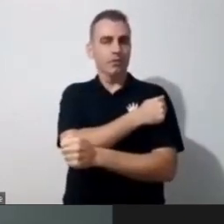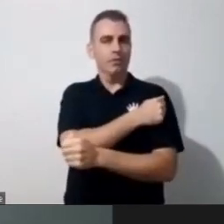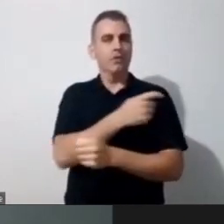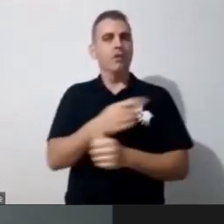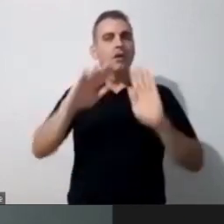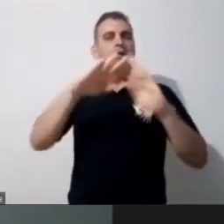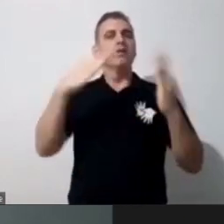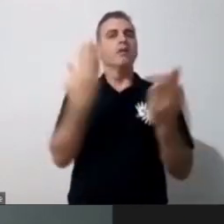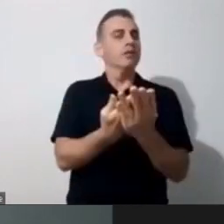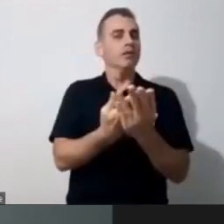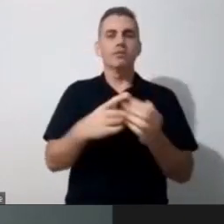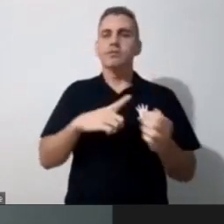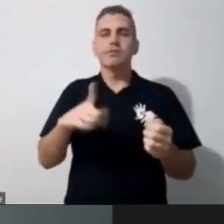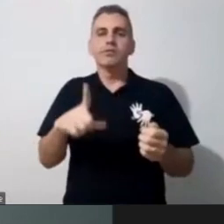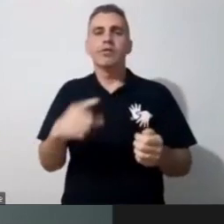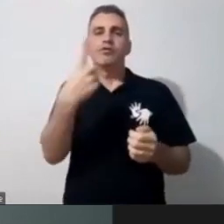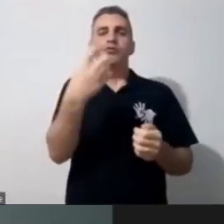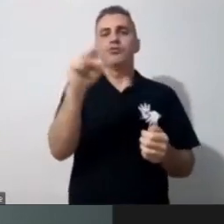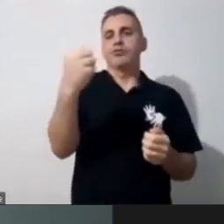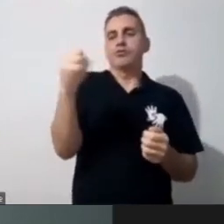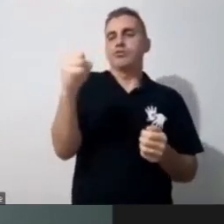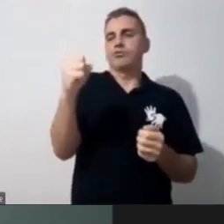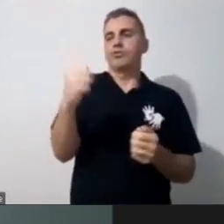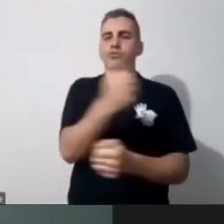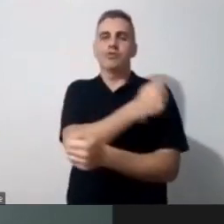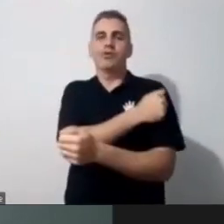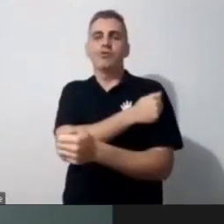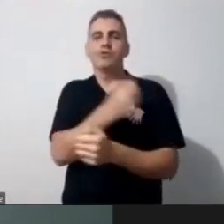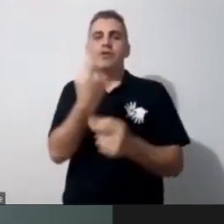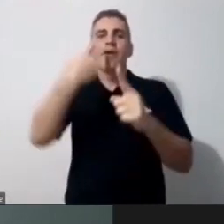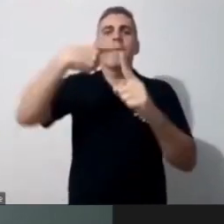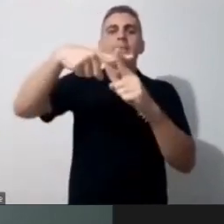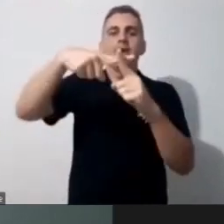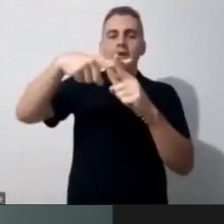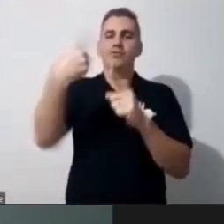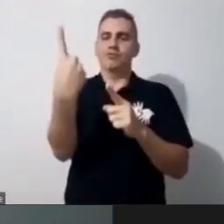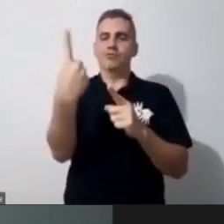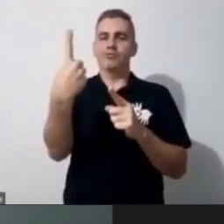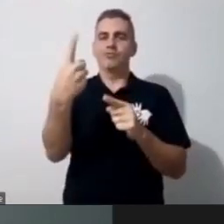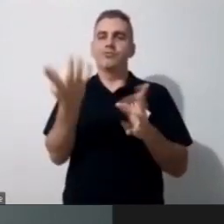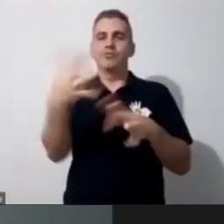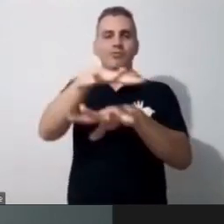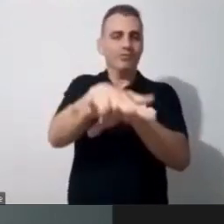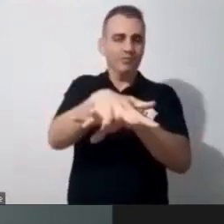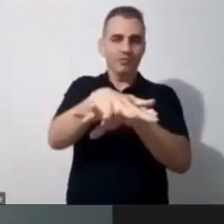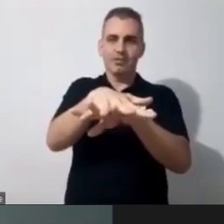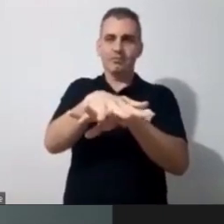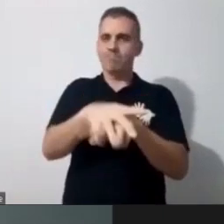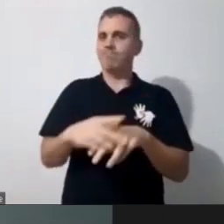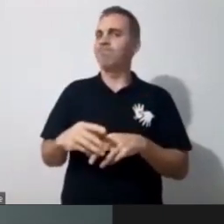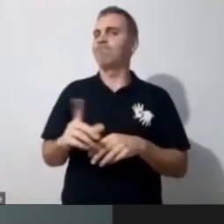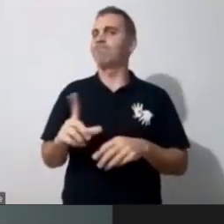alunos e mais um de inclusão, a gente escuta muito isso e a gente vamos aproveitar esse espaço aqui hoje